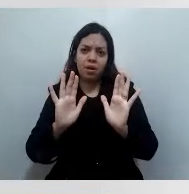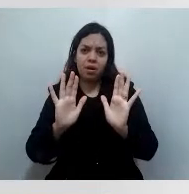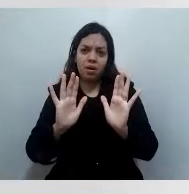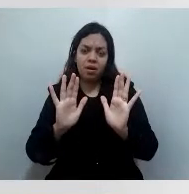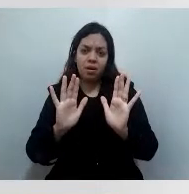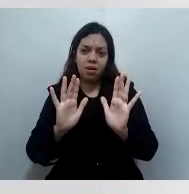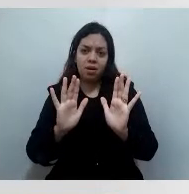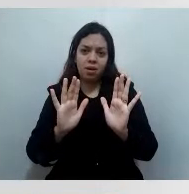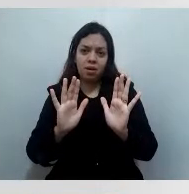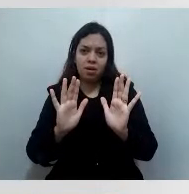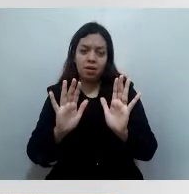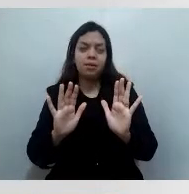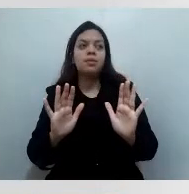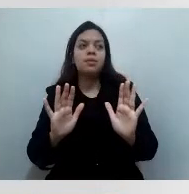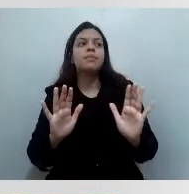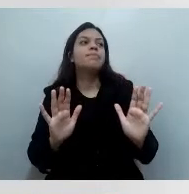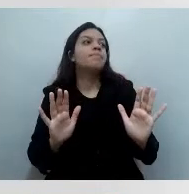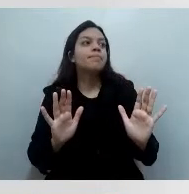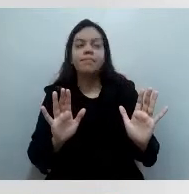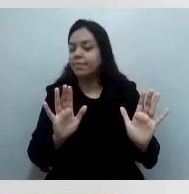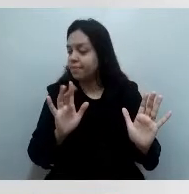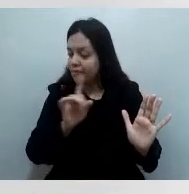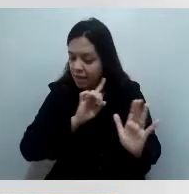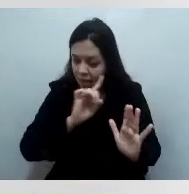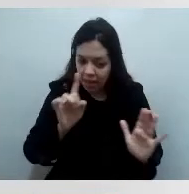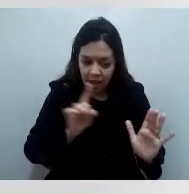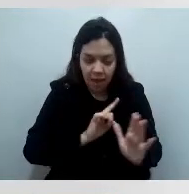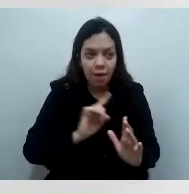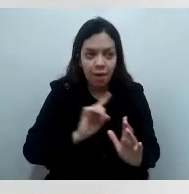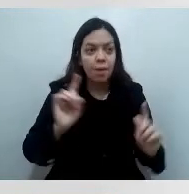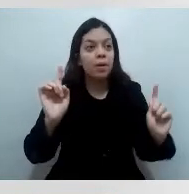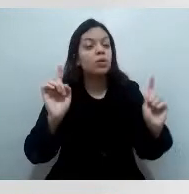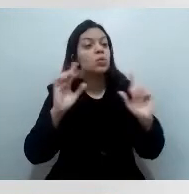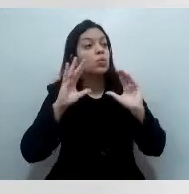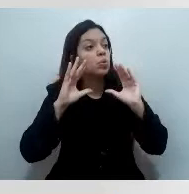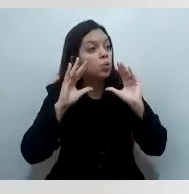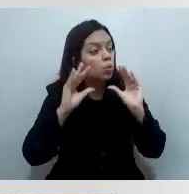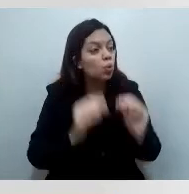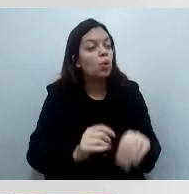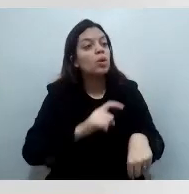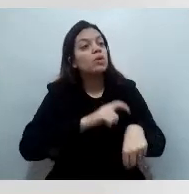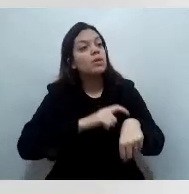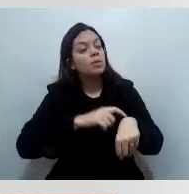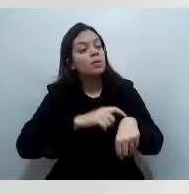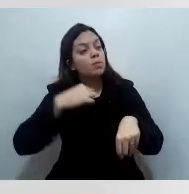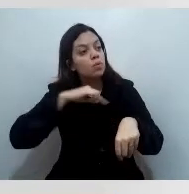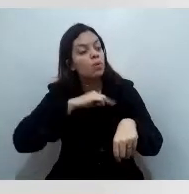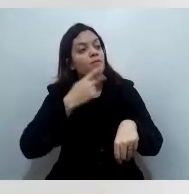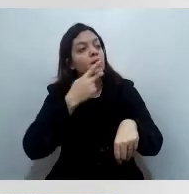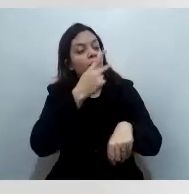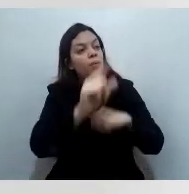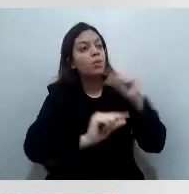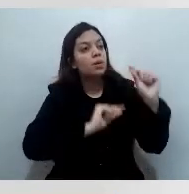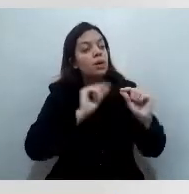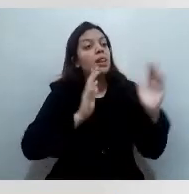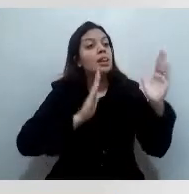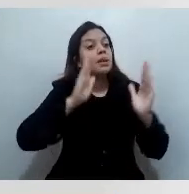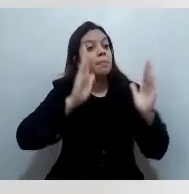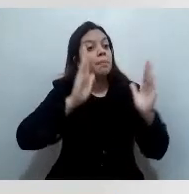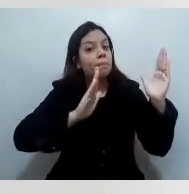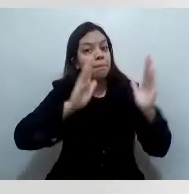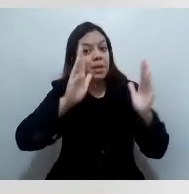tempo dizendo que tem que tomar, no caso da coronavírus, são de 21 dias a 28 dias,